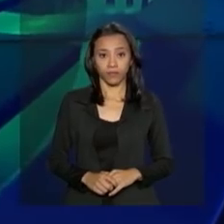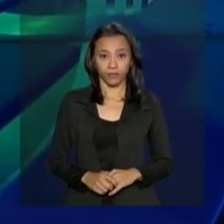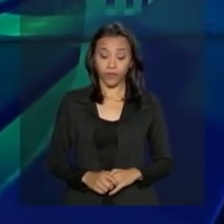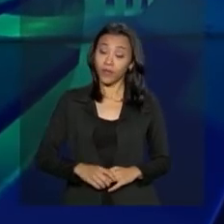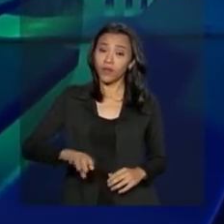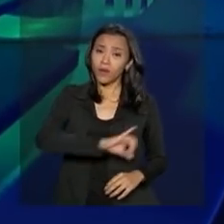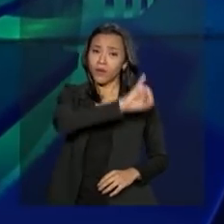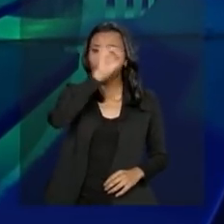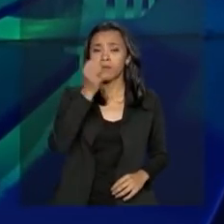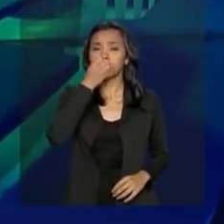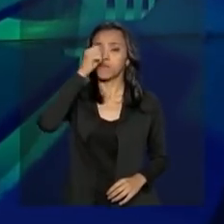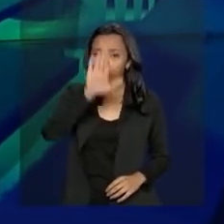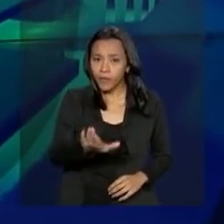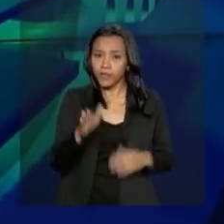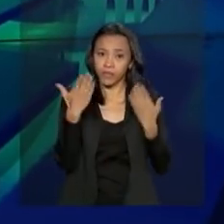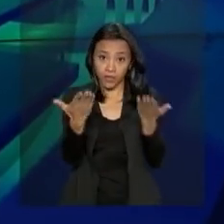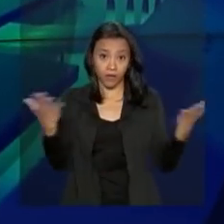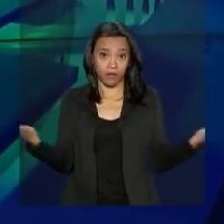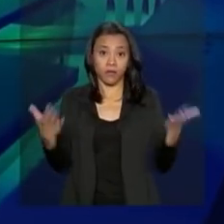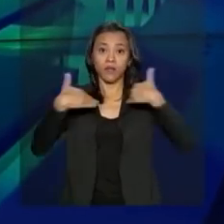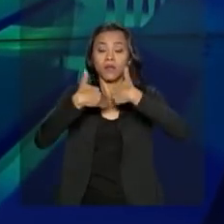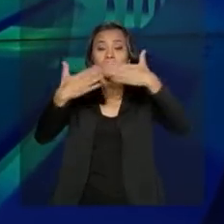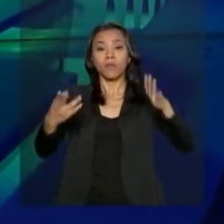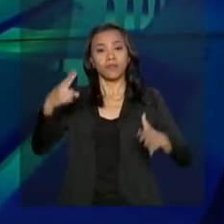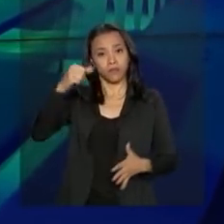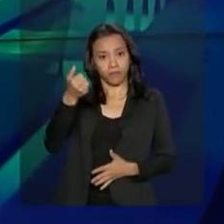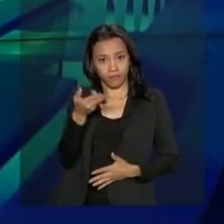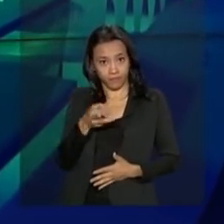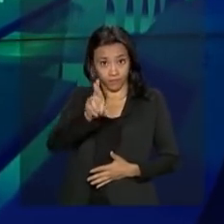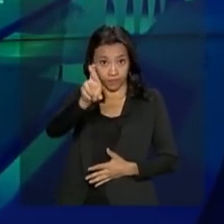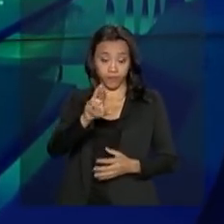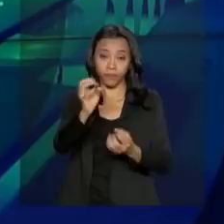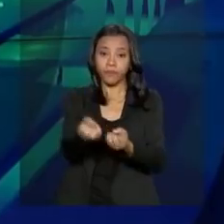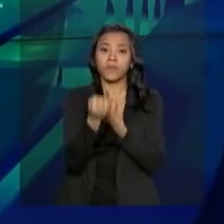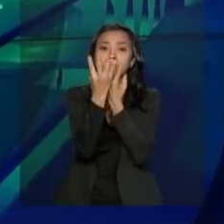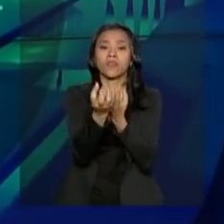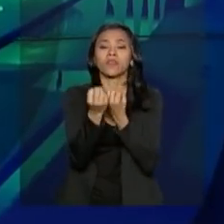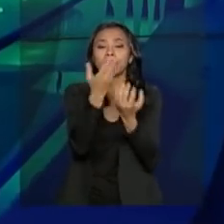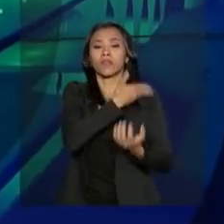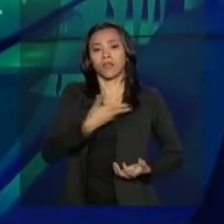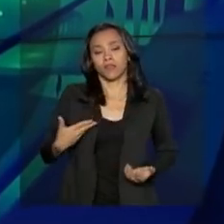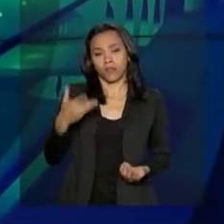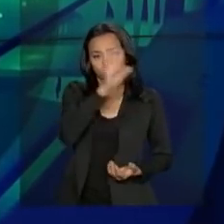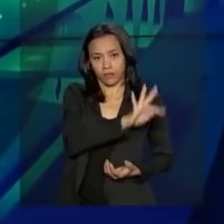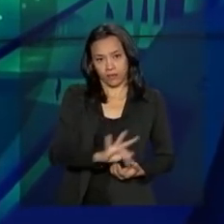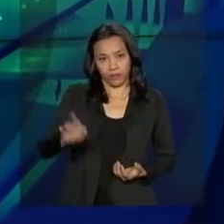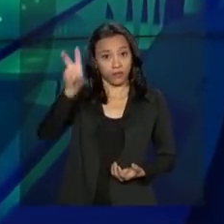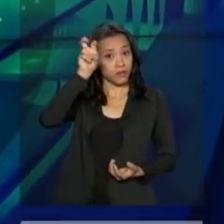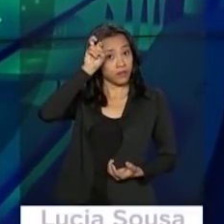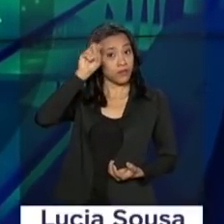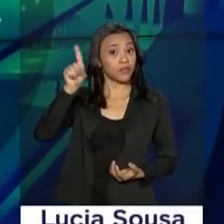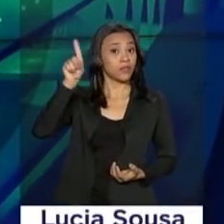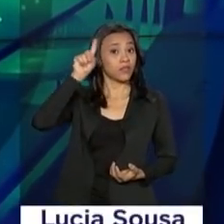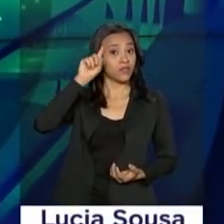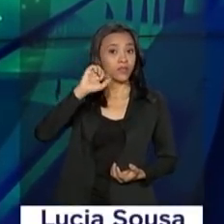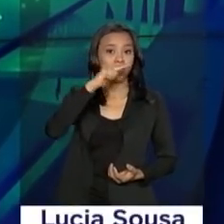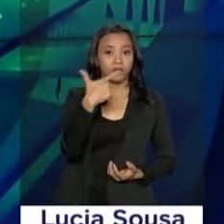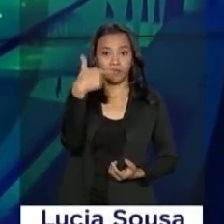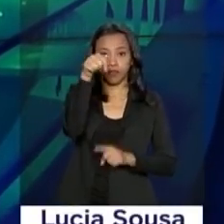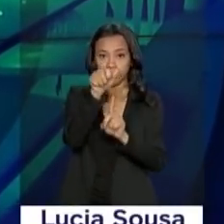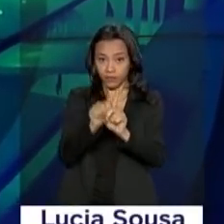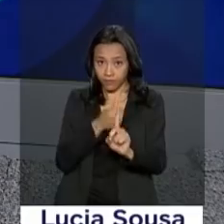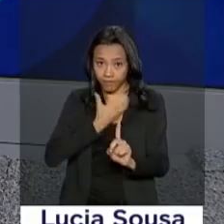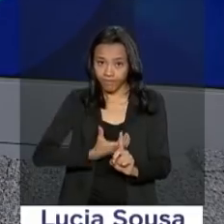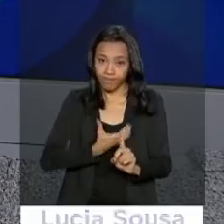Olá, boa tarde pra você. Começa agora o Repórter NBR com as notícias do Governo Federal desta quinta-feira, 27 de